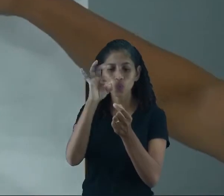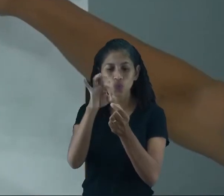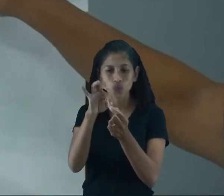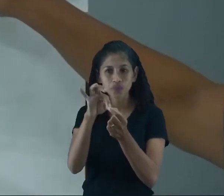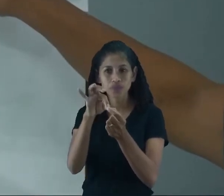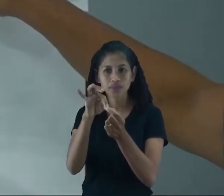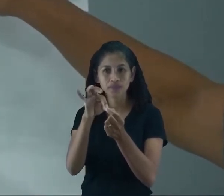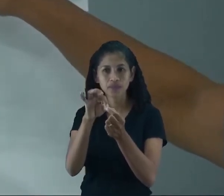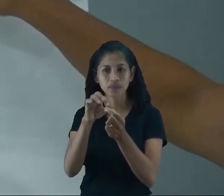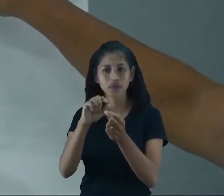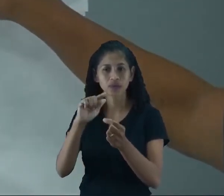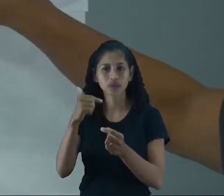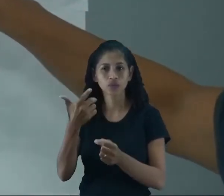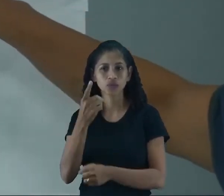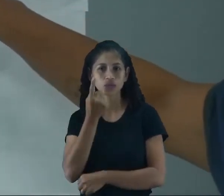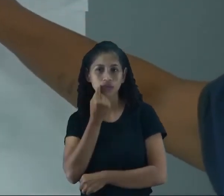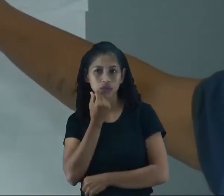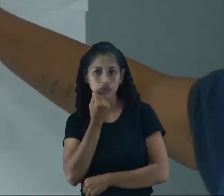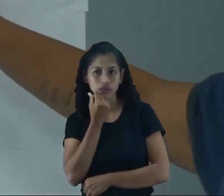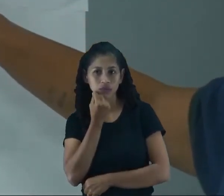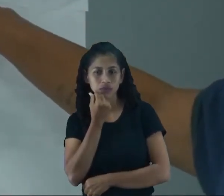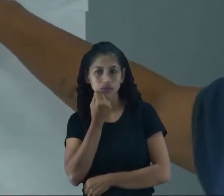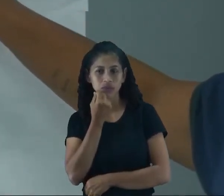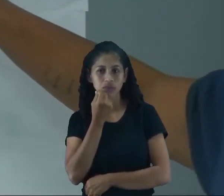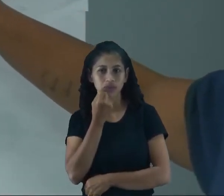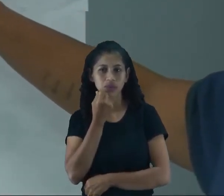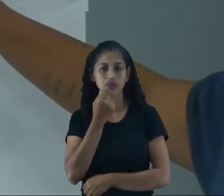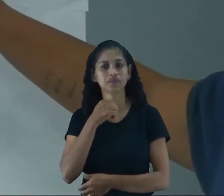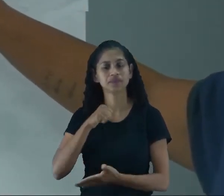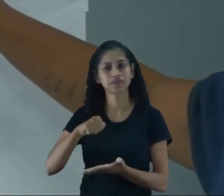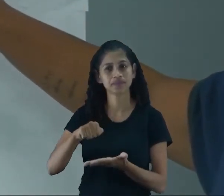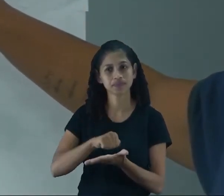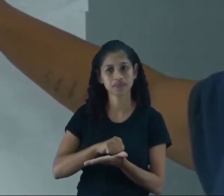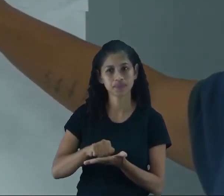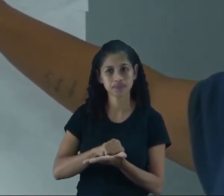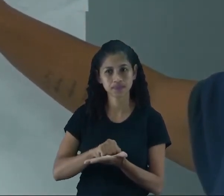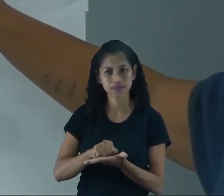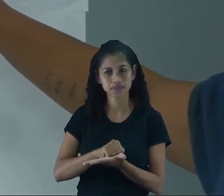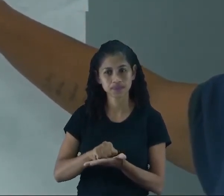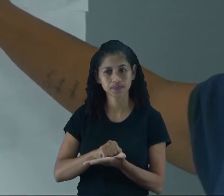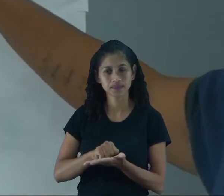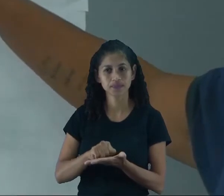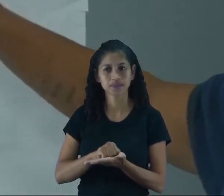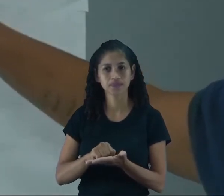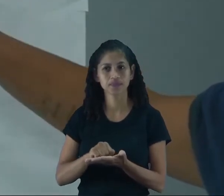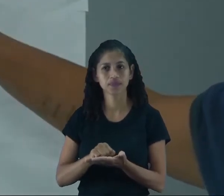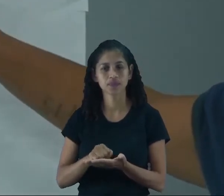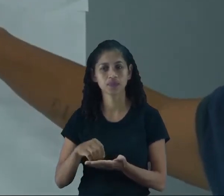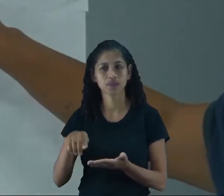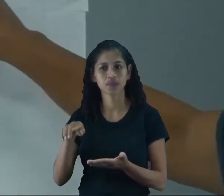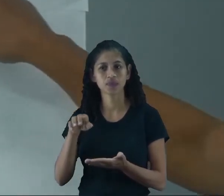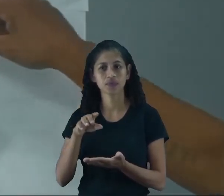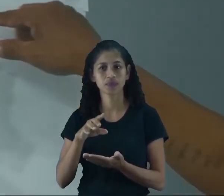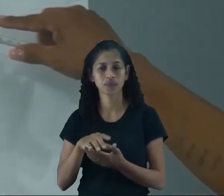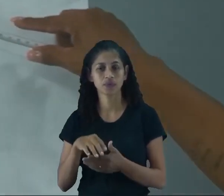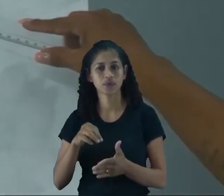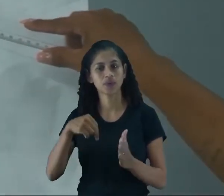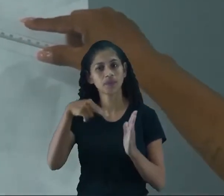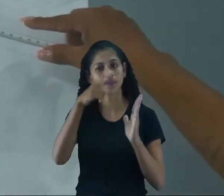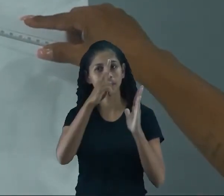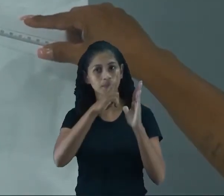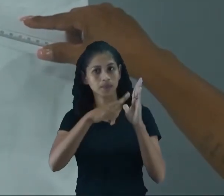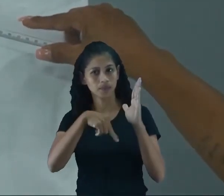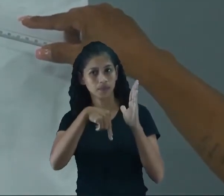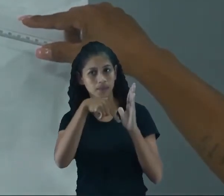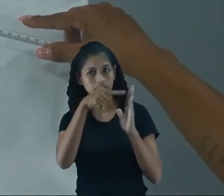ter um lápis, logo abaixo nós vamos ter uma borracha e abaixo da borracha nós vamos